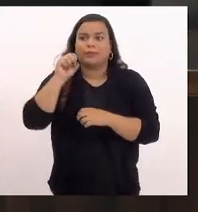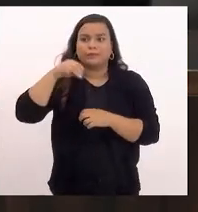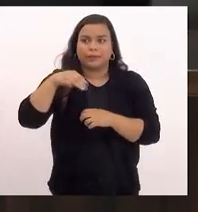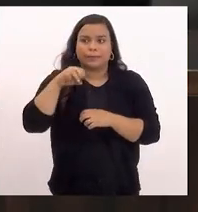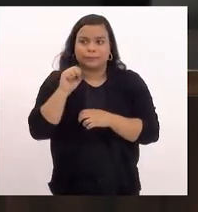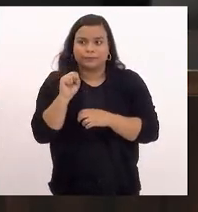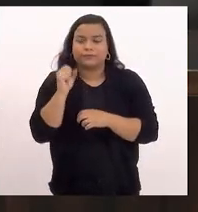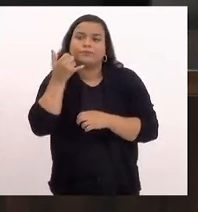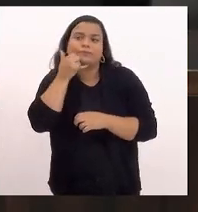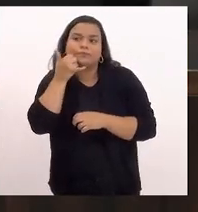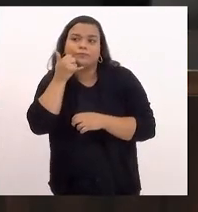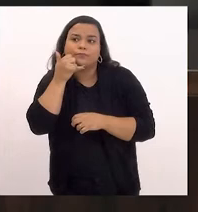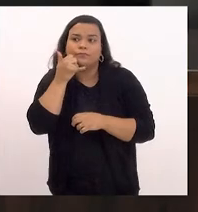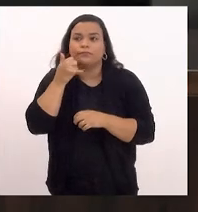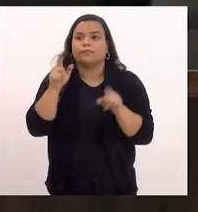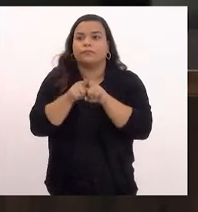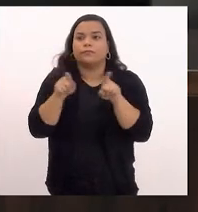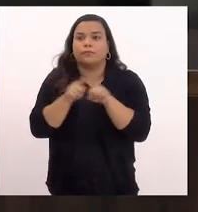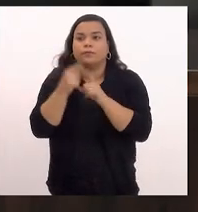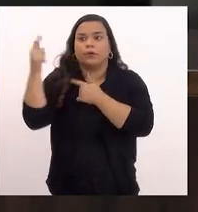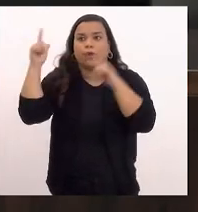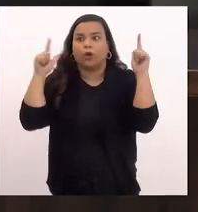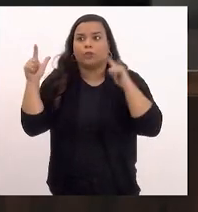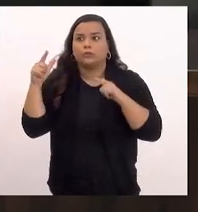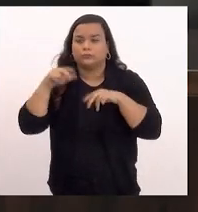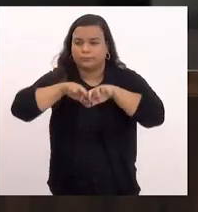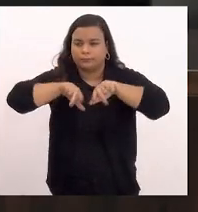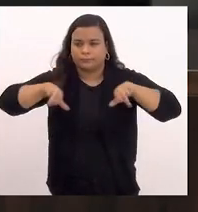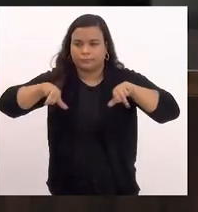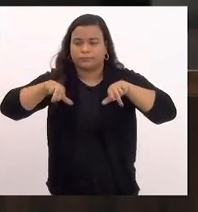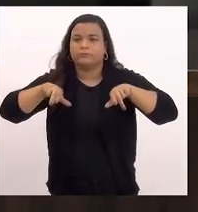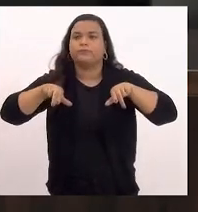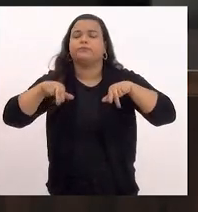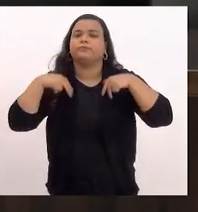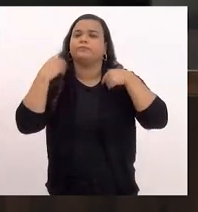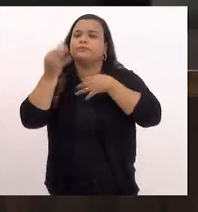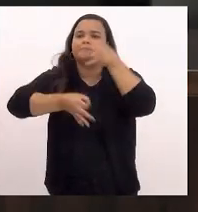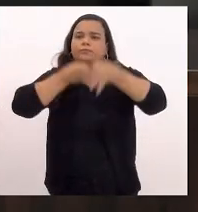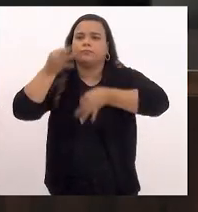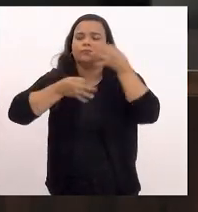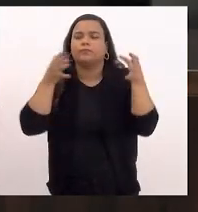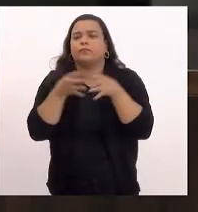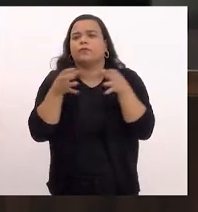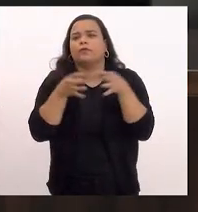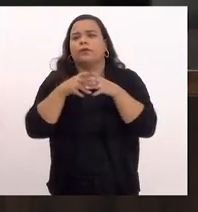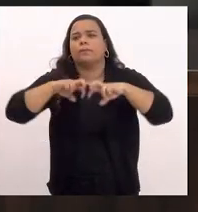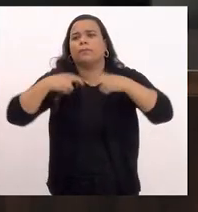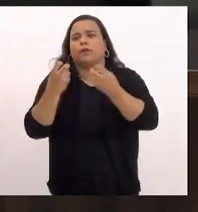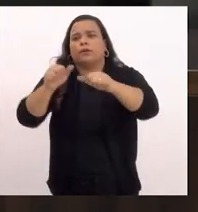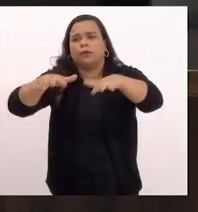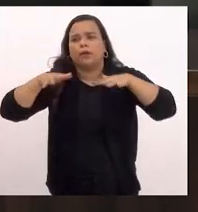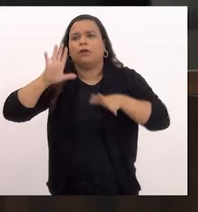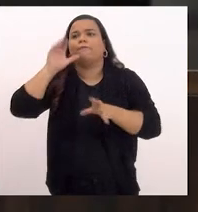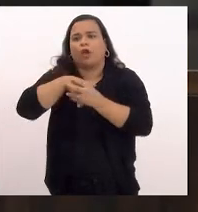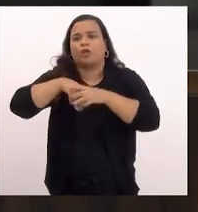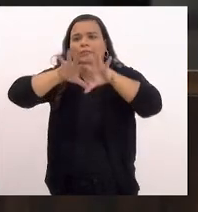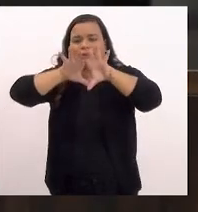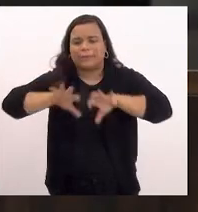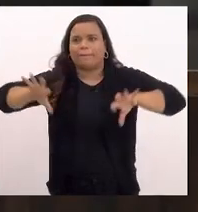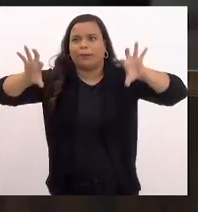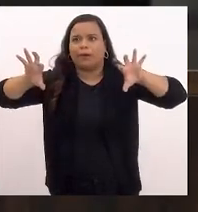de telefonia celular e da outras providências. Pareceres as emendas de plenário da Comissão de Constituição e Justiça, com voto em separado,